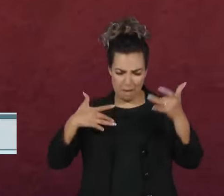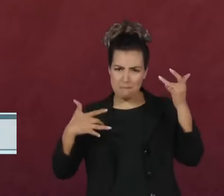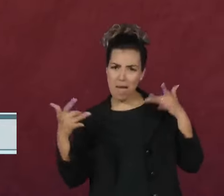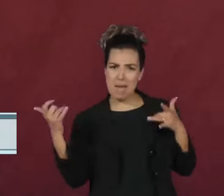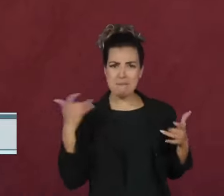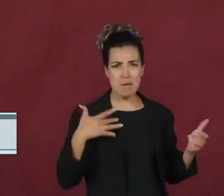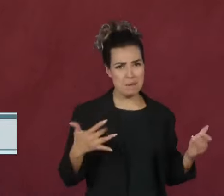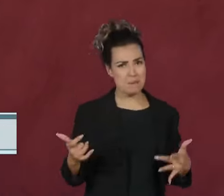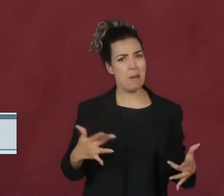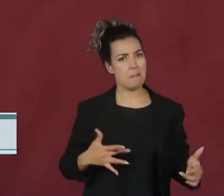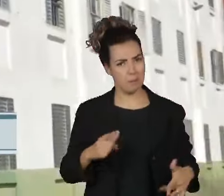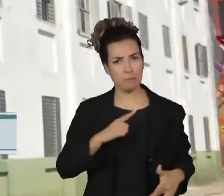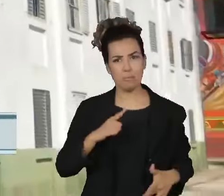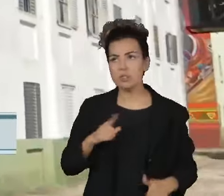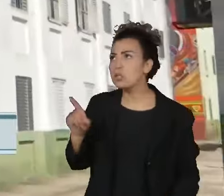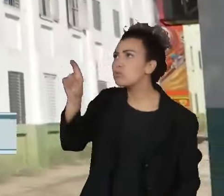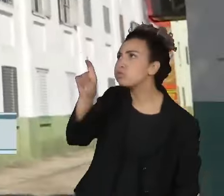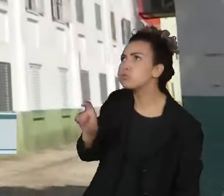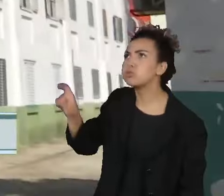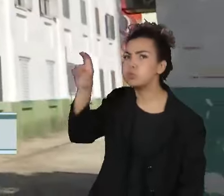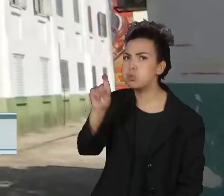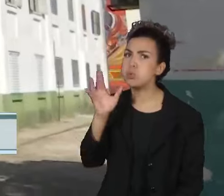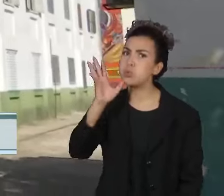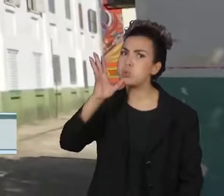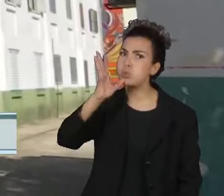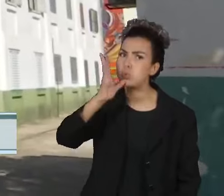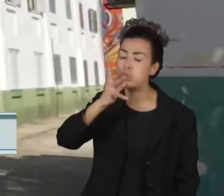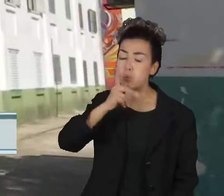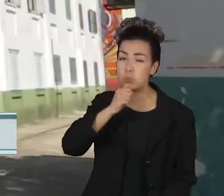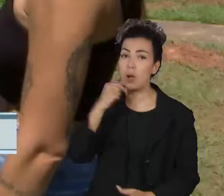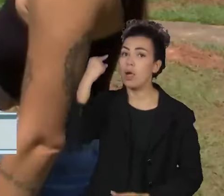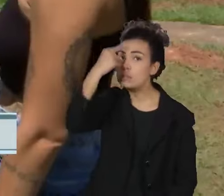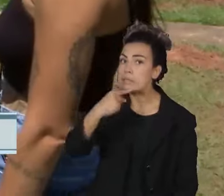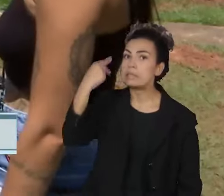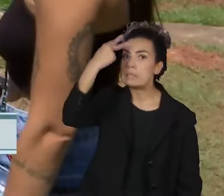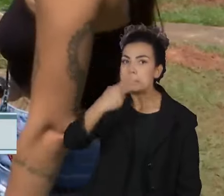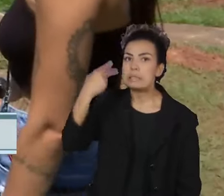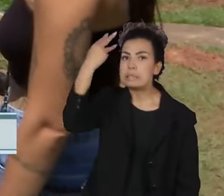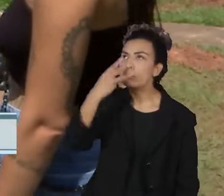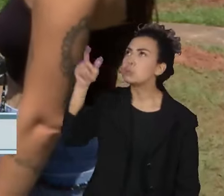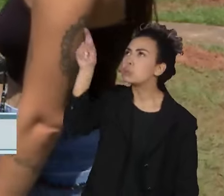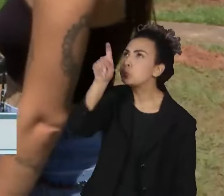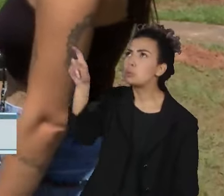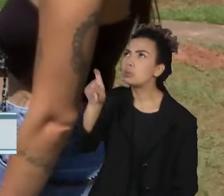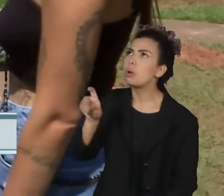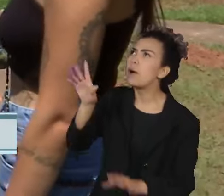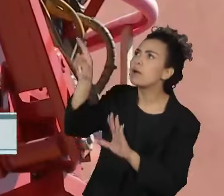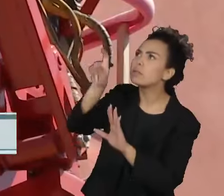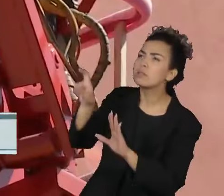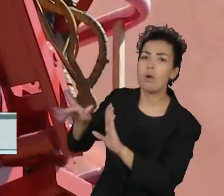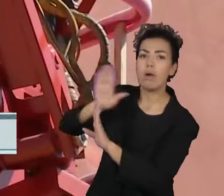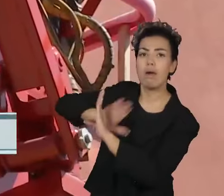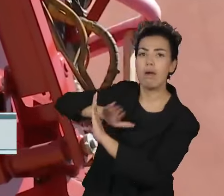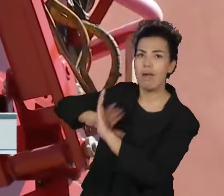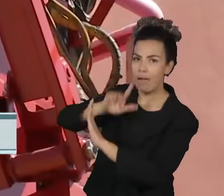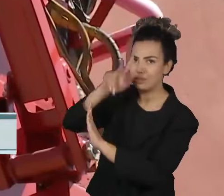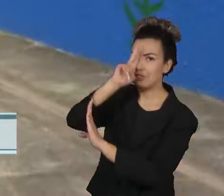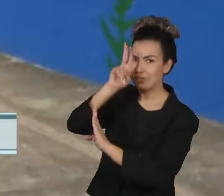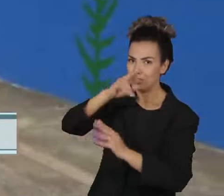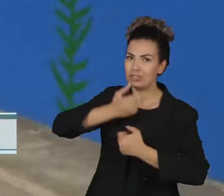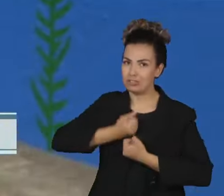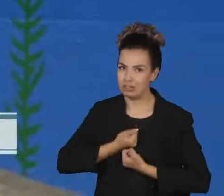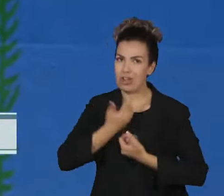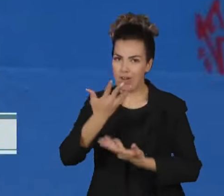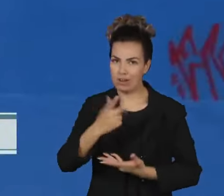São litros e litros de tinta e horas de trabalho que ajudam a contar histórias. Amanda, Mimura, Irene e Mina são grafiteiras